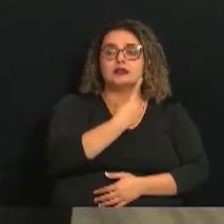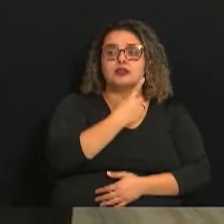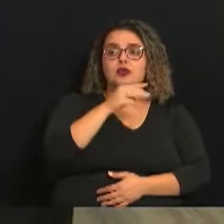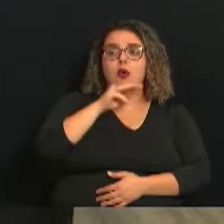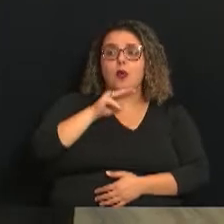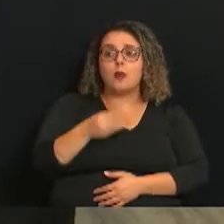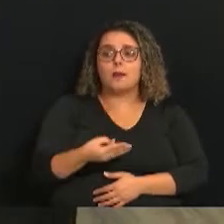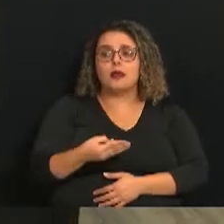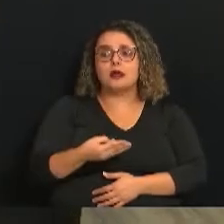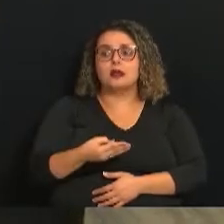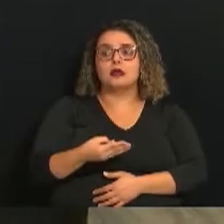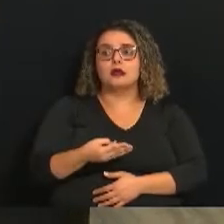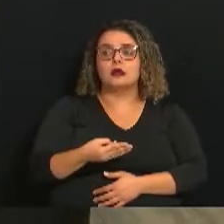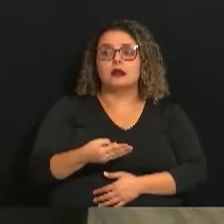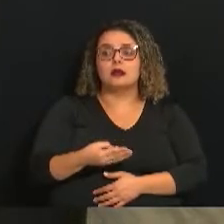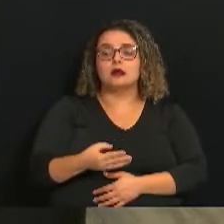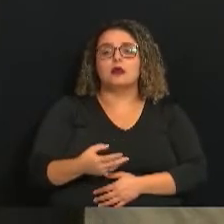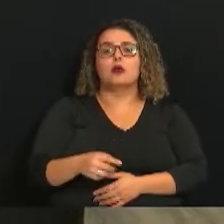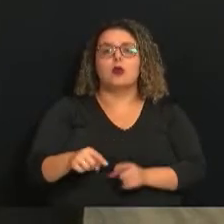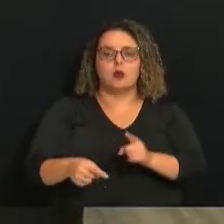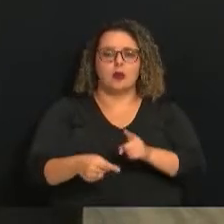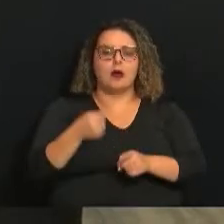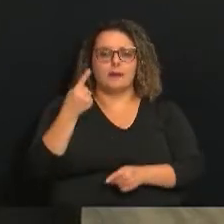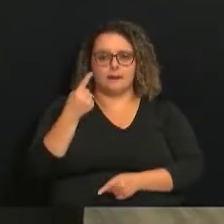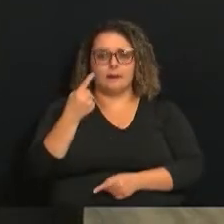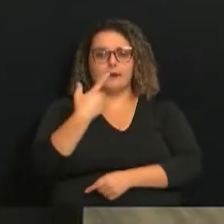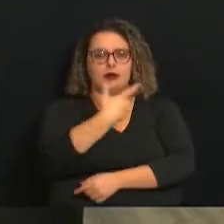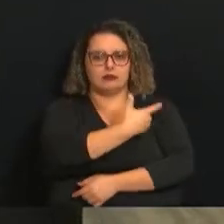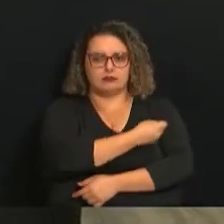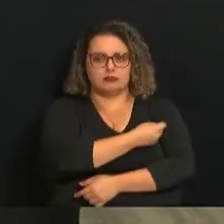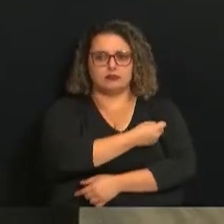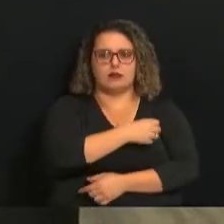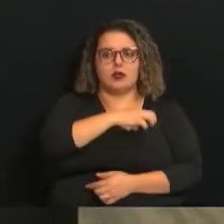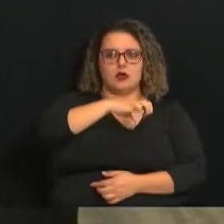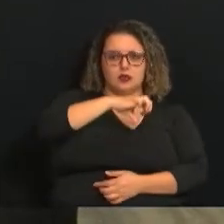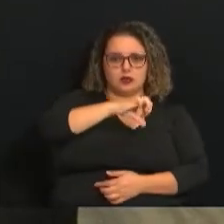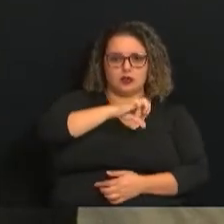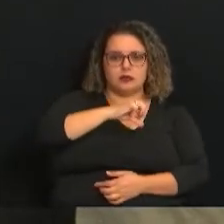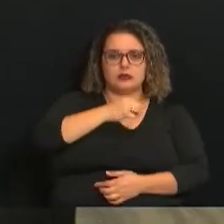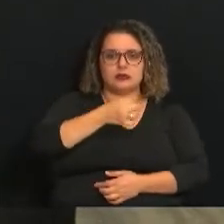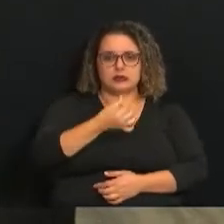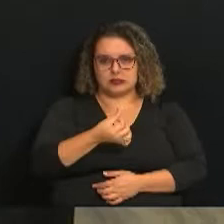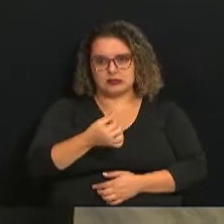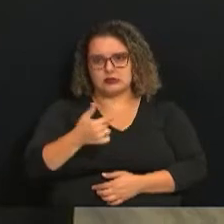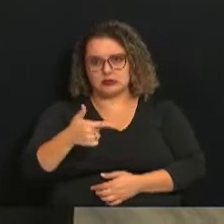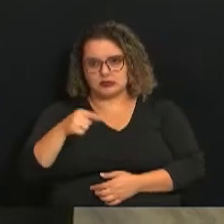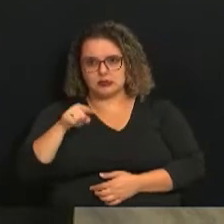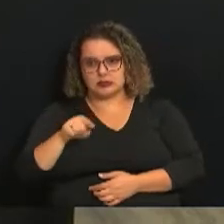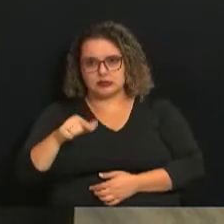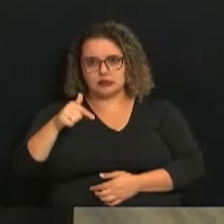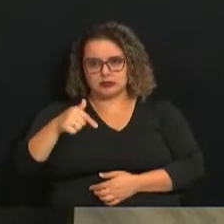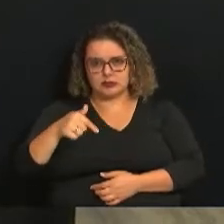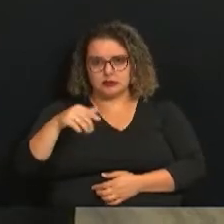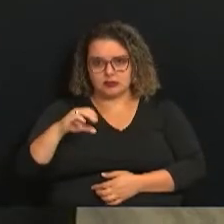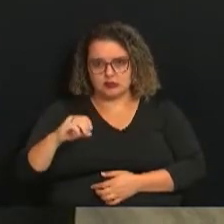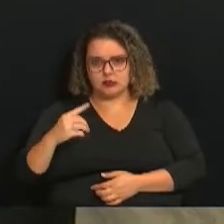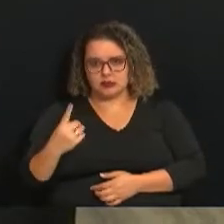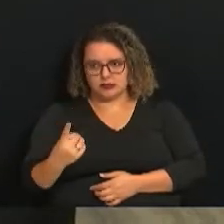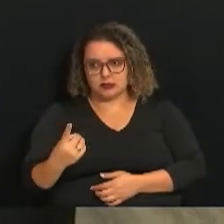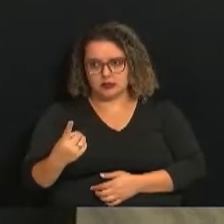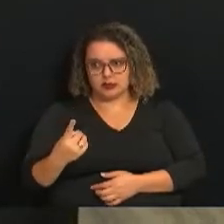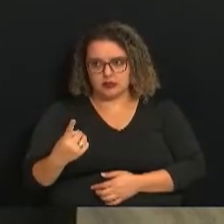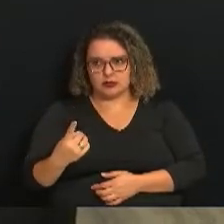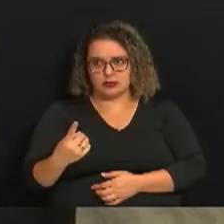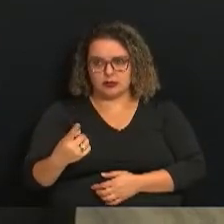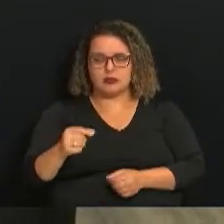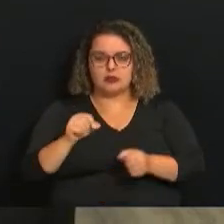estão aí, então, com a primeira dose. Temos 962.701, ou seja, que